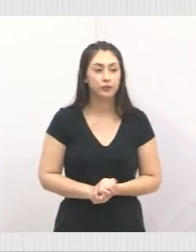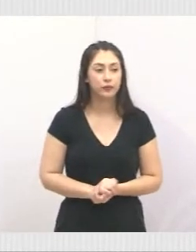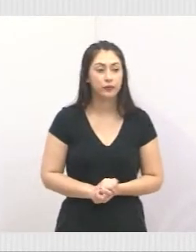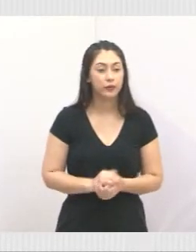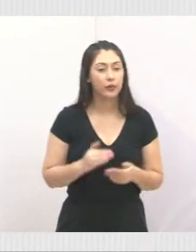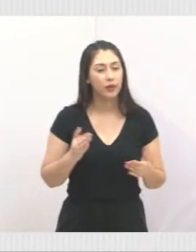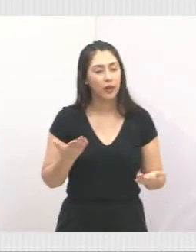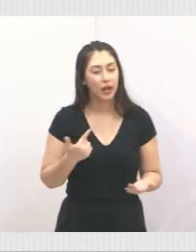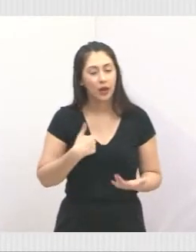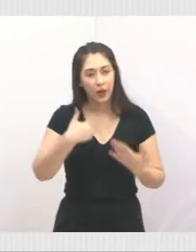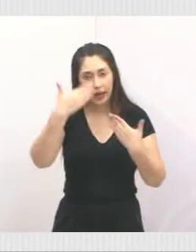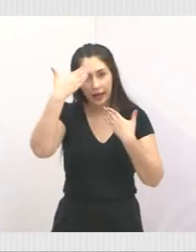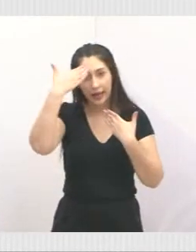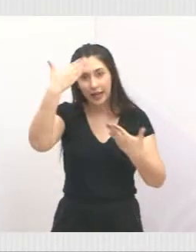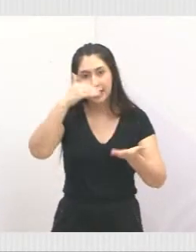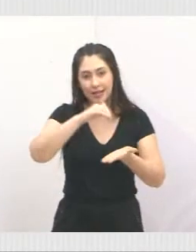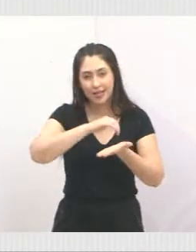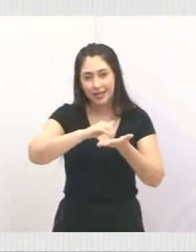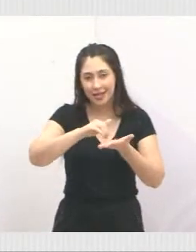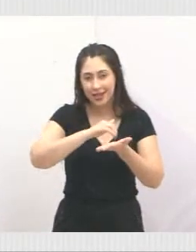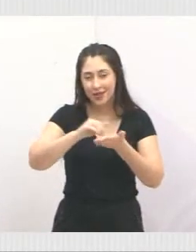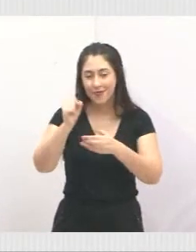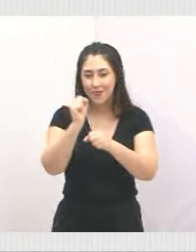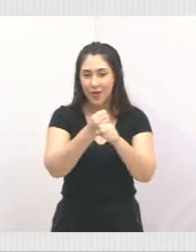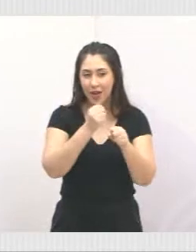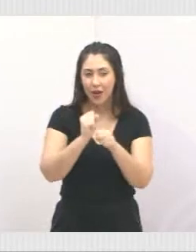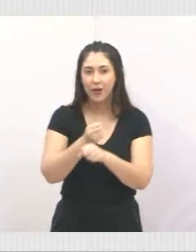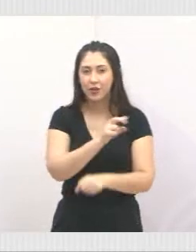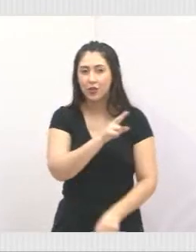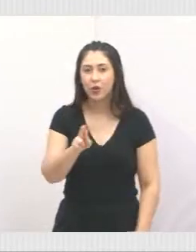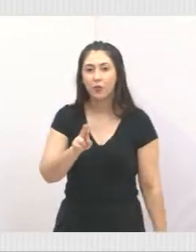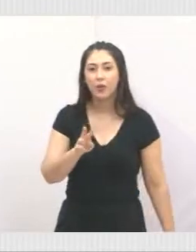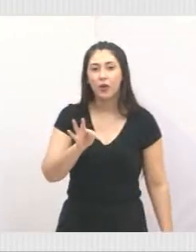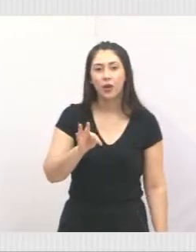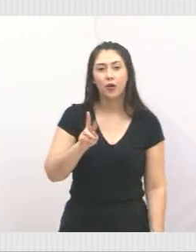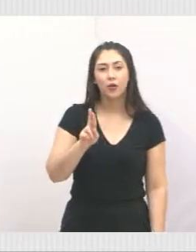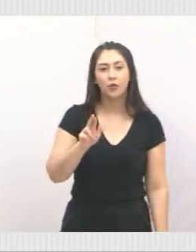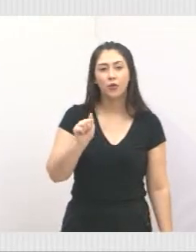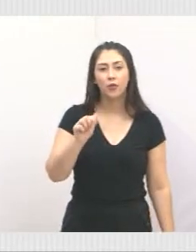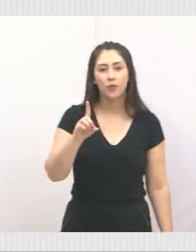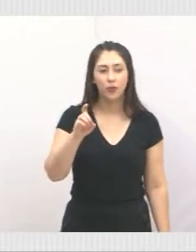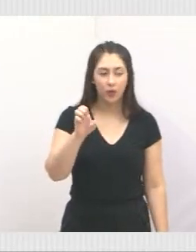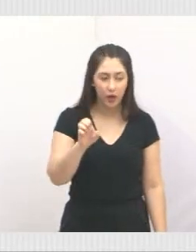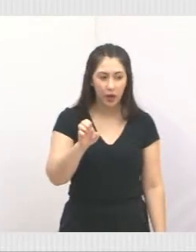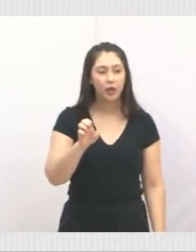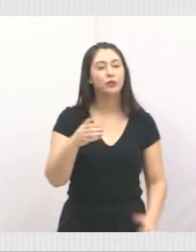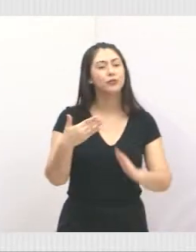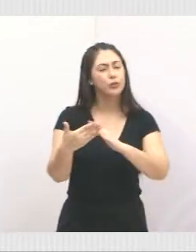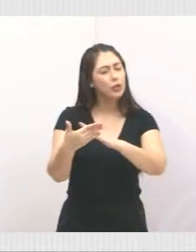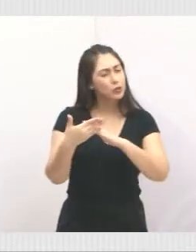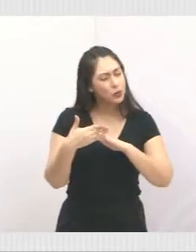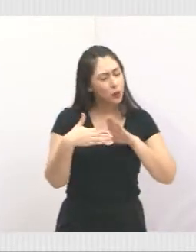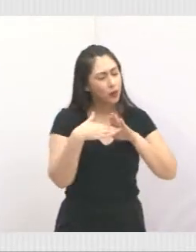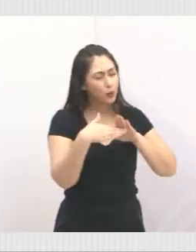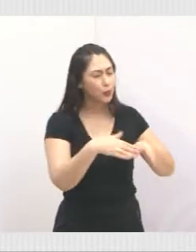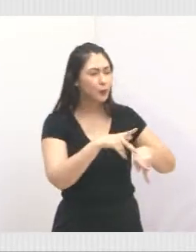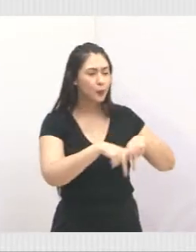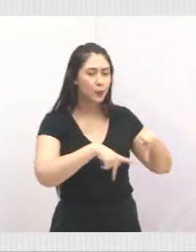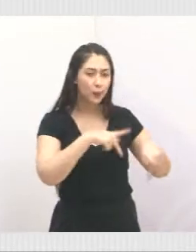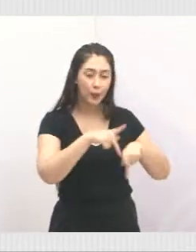Então, agradecer ao nosso secretário de Infraestrutura, o FOAD, que nos atendeu, atendeu a população, né?